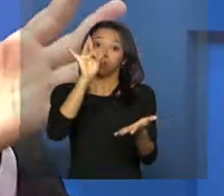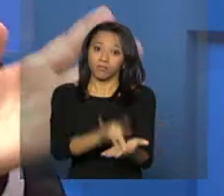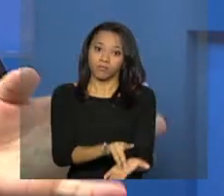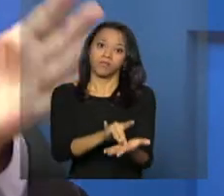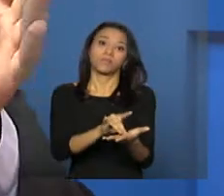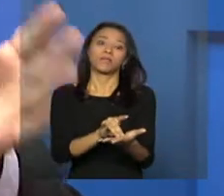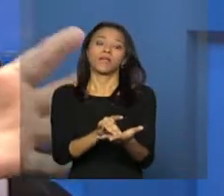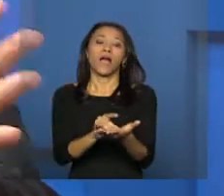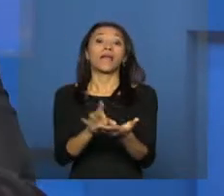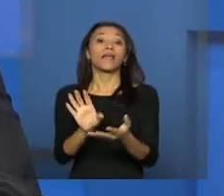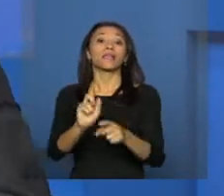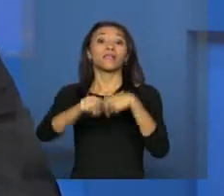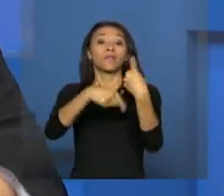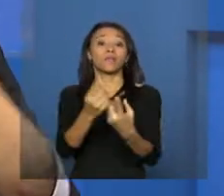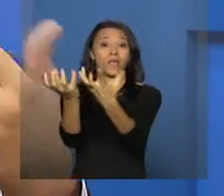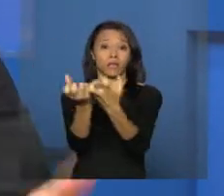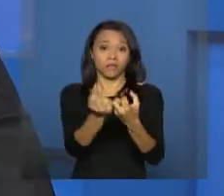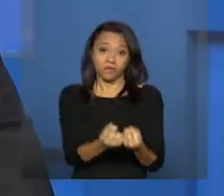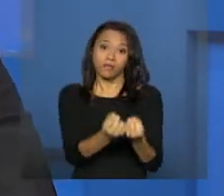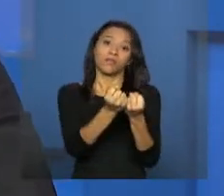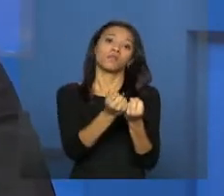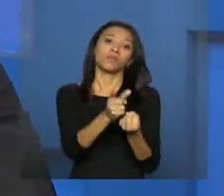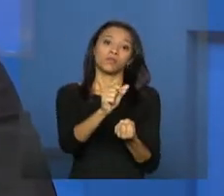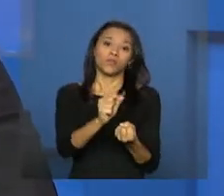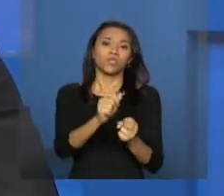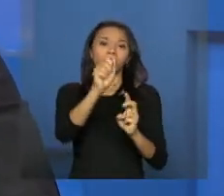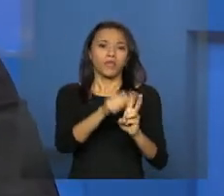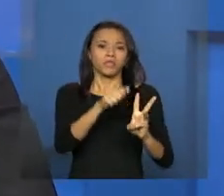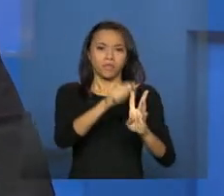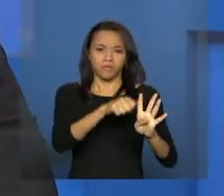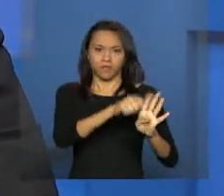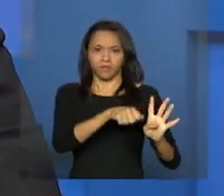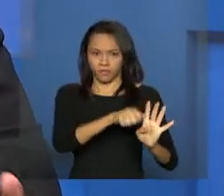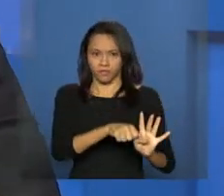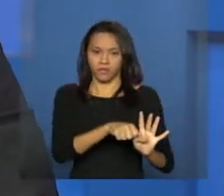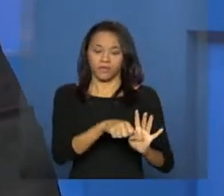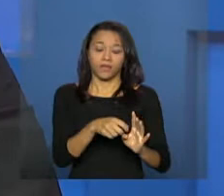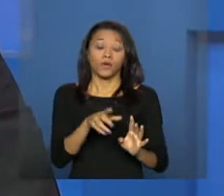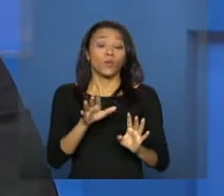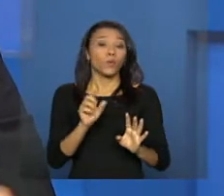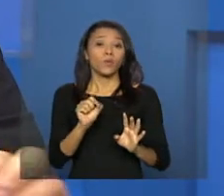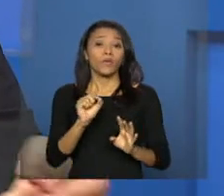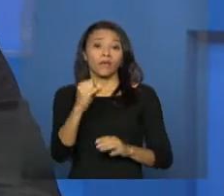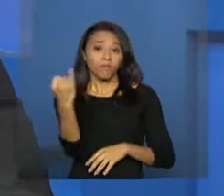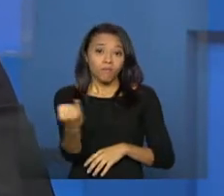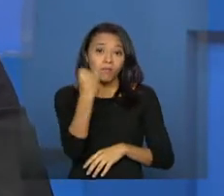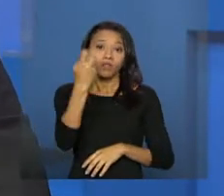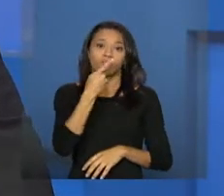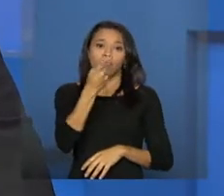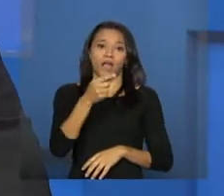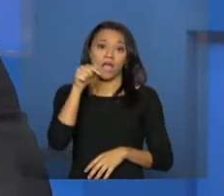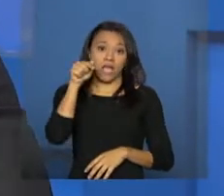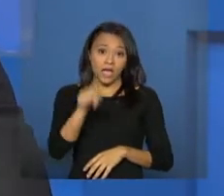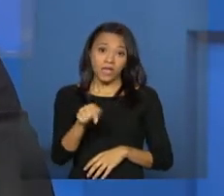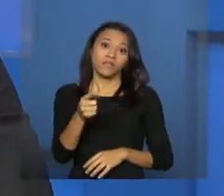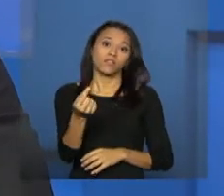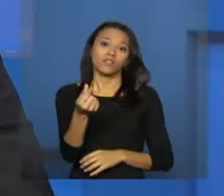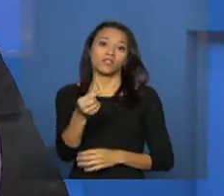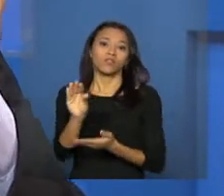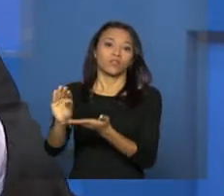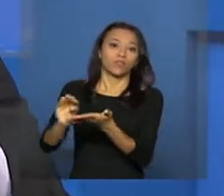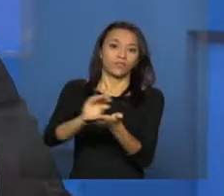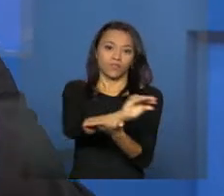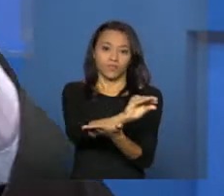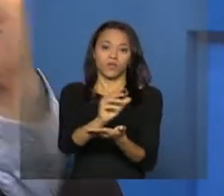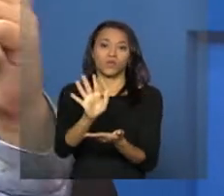receber o repasse regular e automático, de forma mensal. O é importante a gente destacar é que esse recurso enviado do